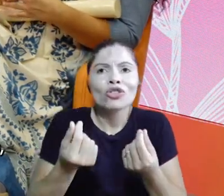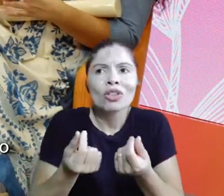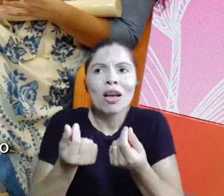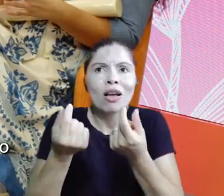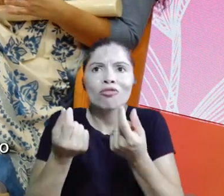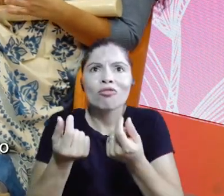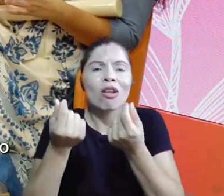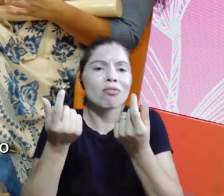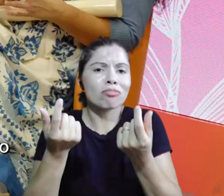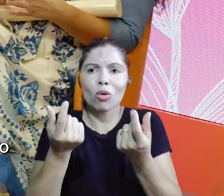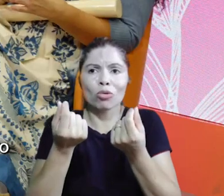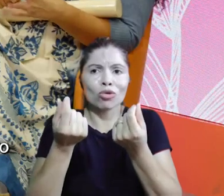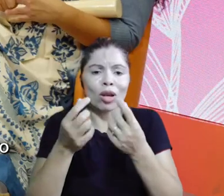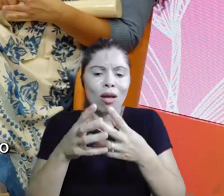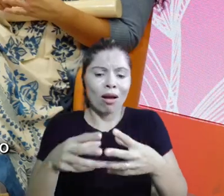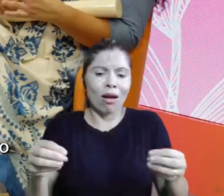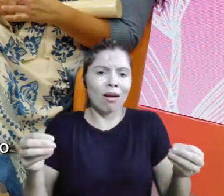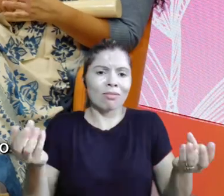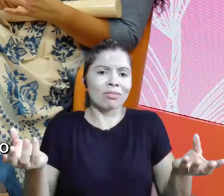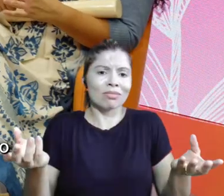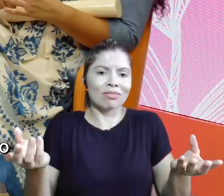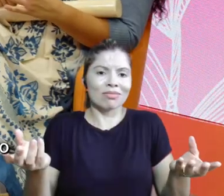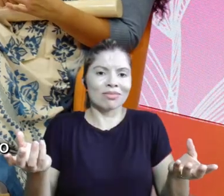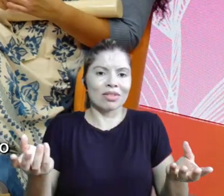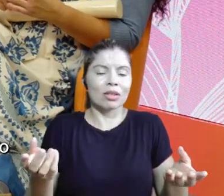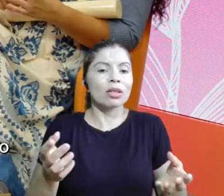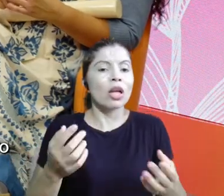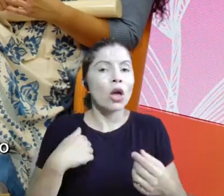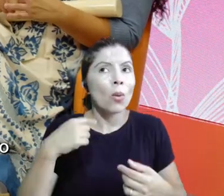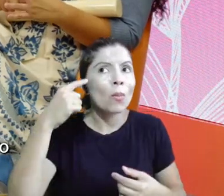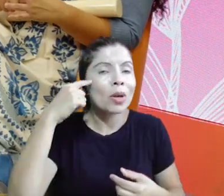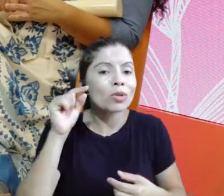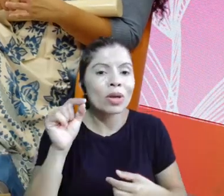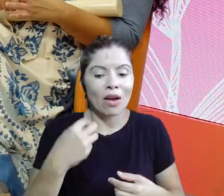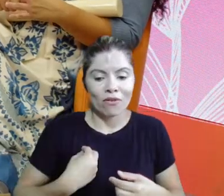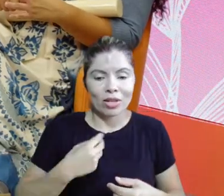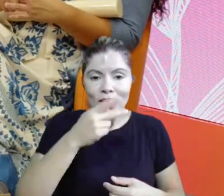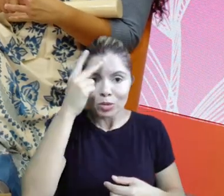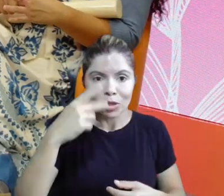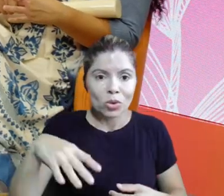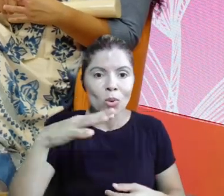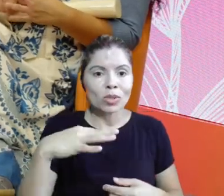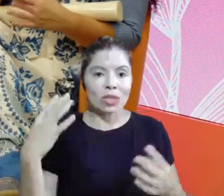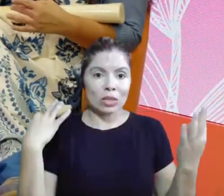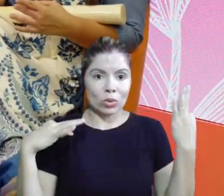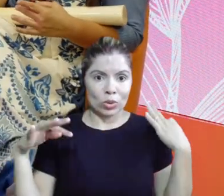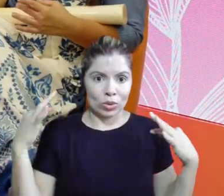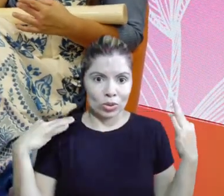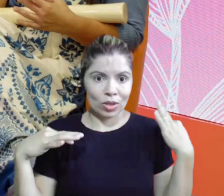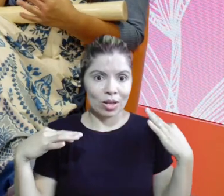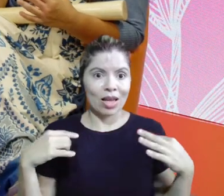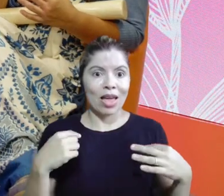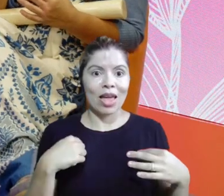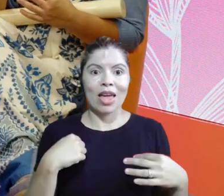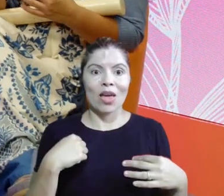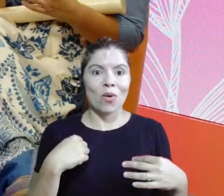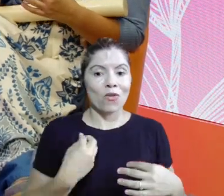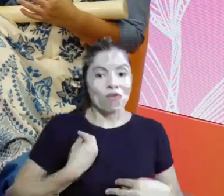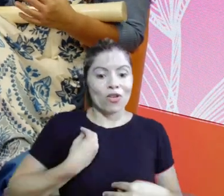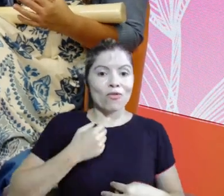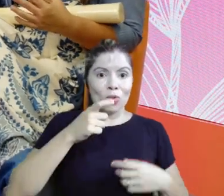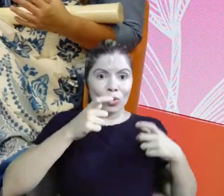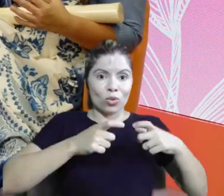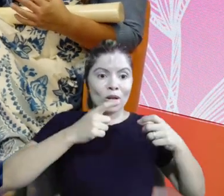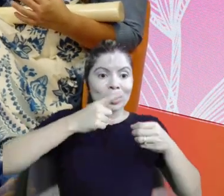para mim é esse abraço que eu recebo a cada turista que vai lá e fala assim, gente, foi o melhor, eu estou na capital das cavernas, presta atenção,